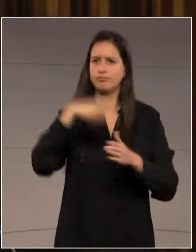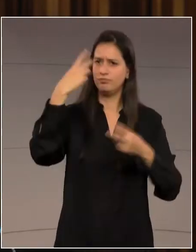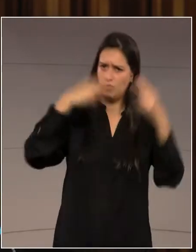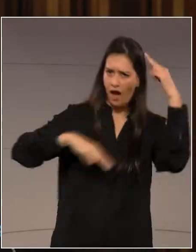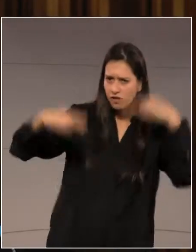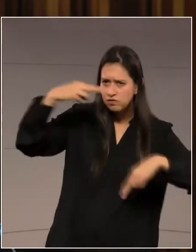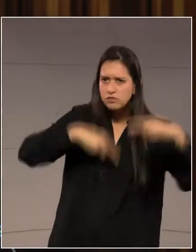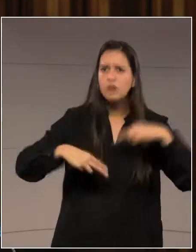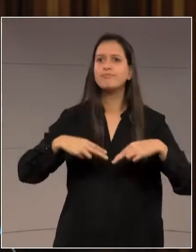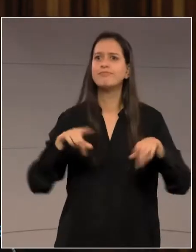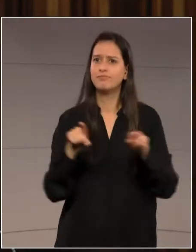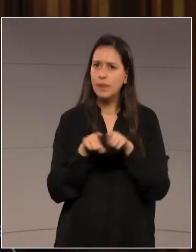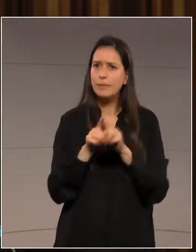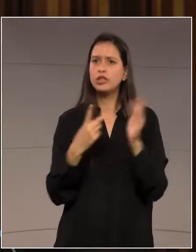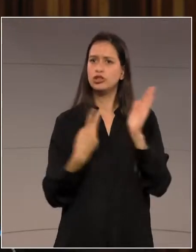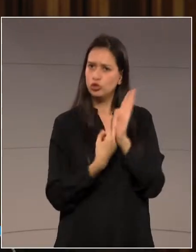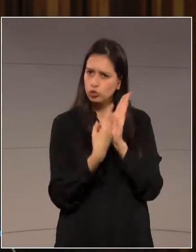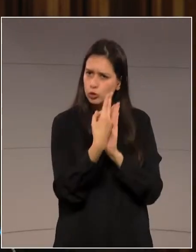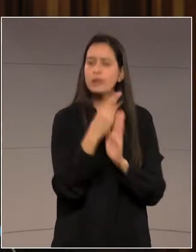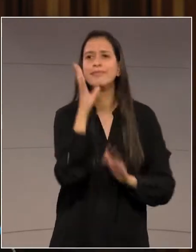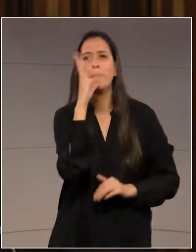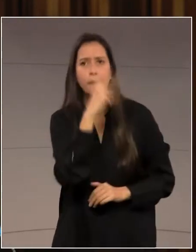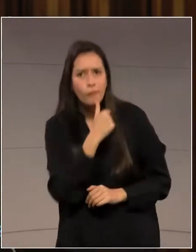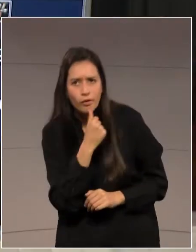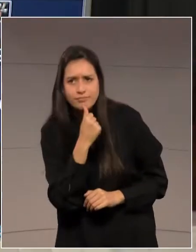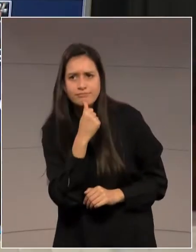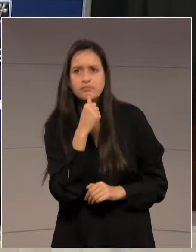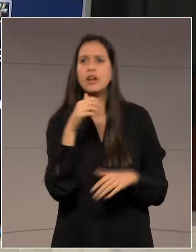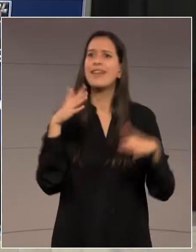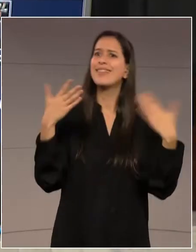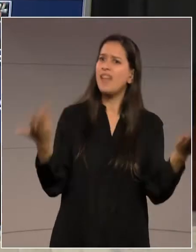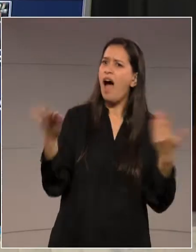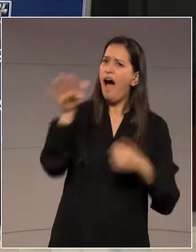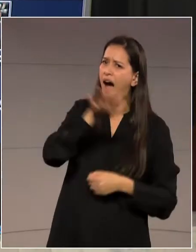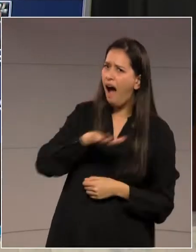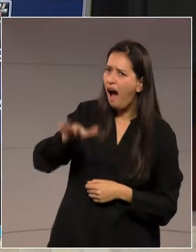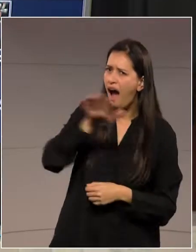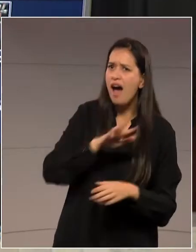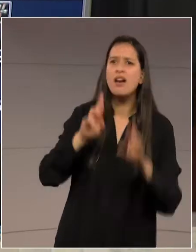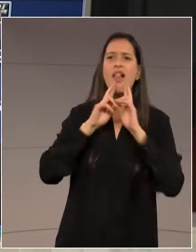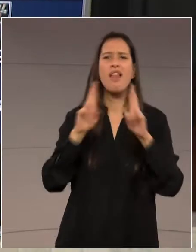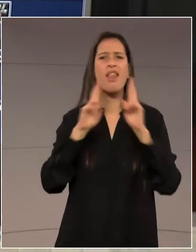Eu tenho recebido, de vários servidores, reclamação.